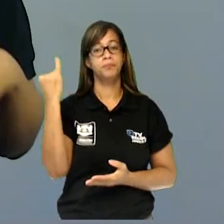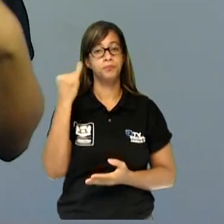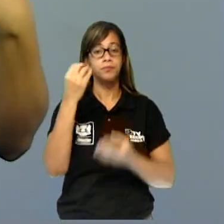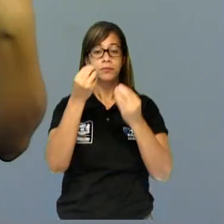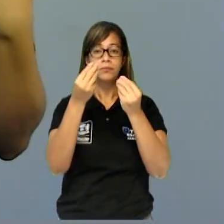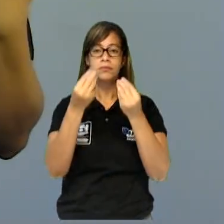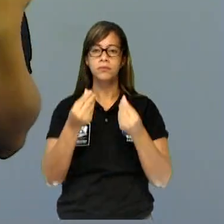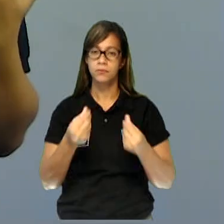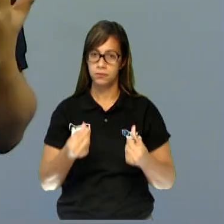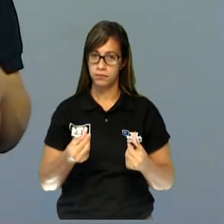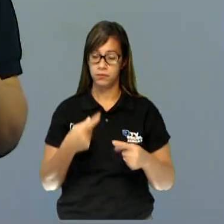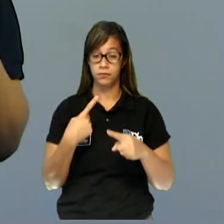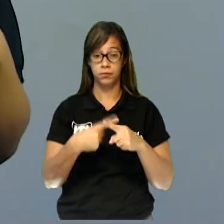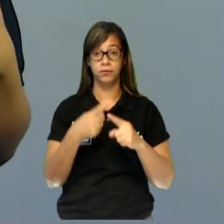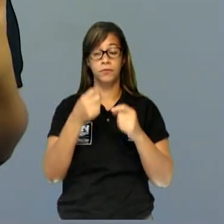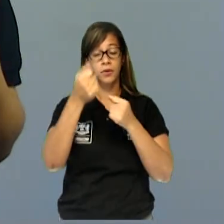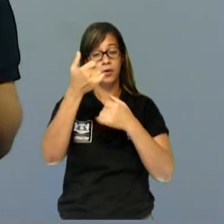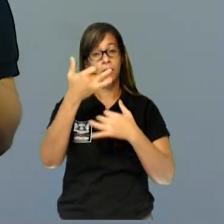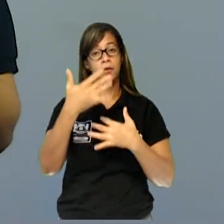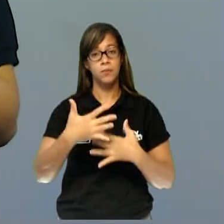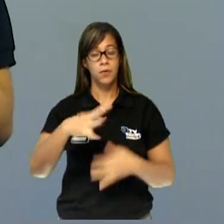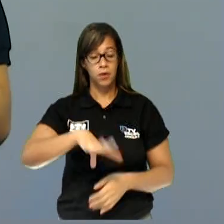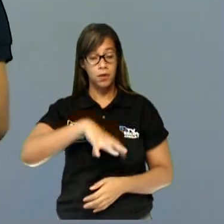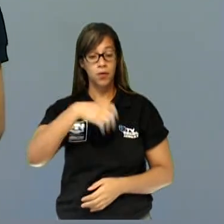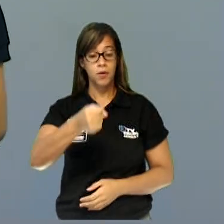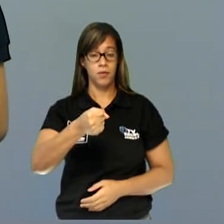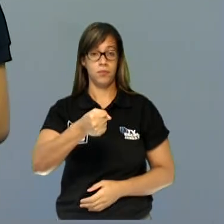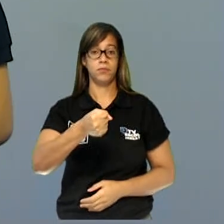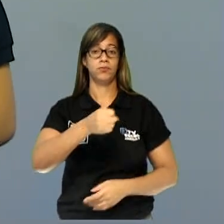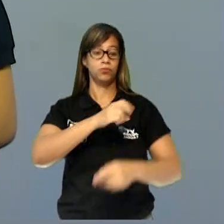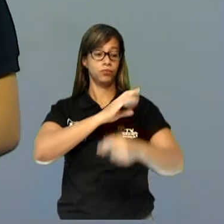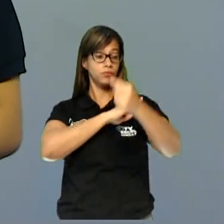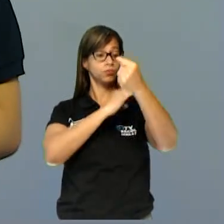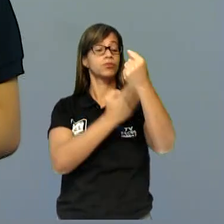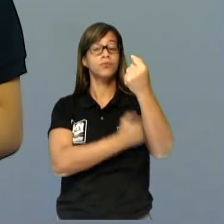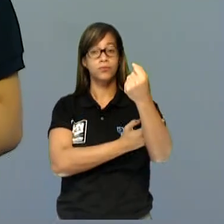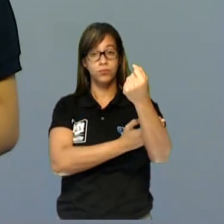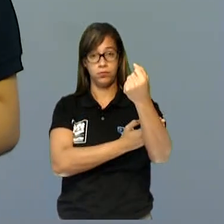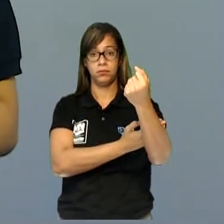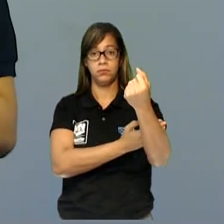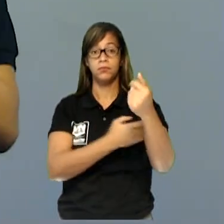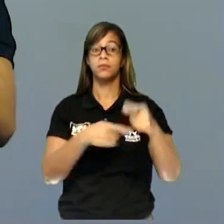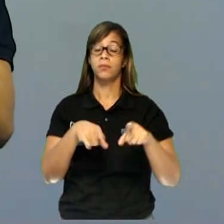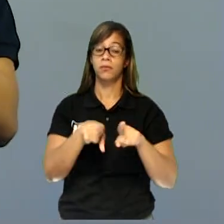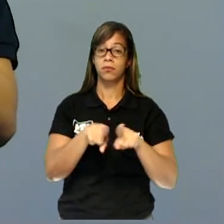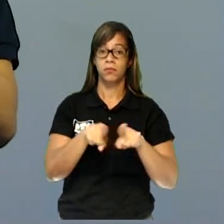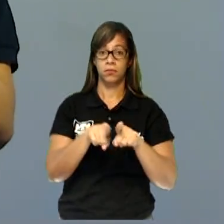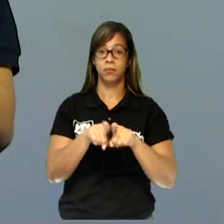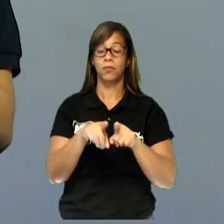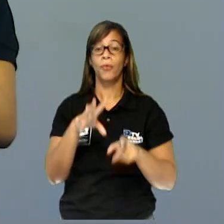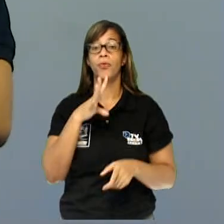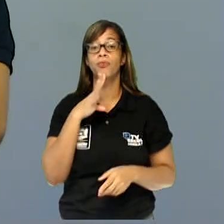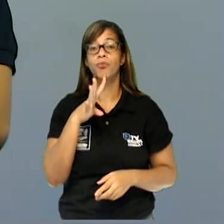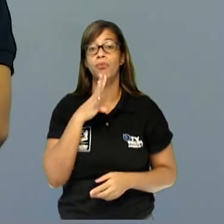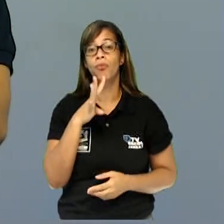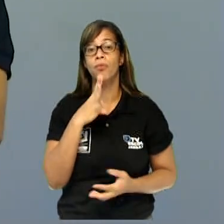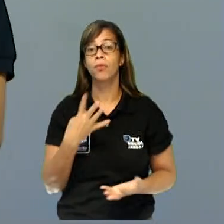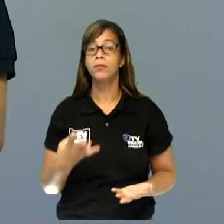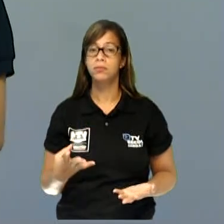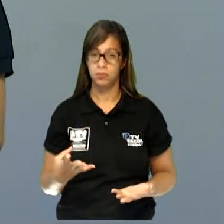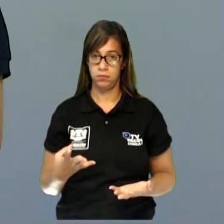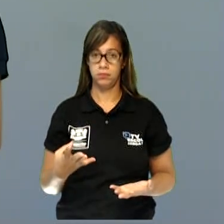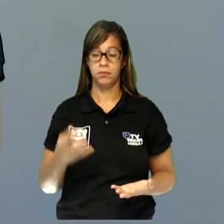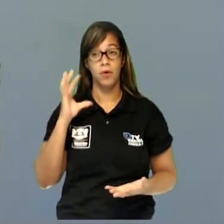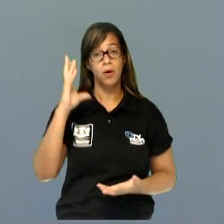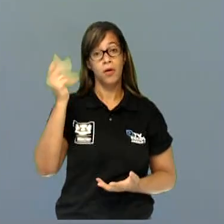Porque, além de eu dizer o quanto ele é forte, o quanto ele é corajoso, eu disse também seus conhecimentos, que serão imprescindíveis para resolver algumas